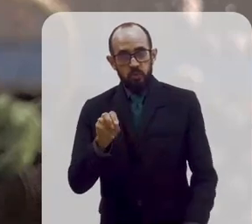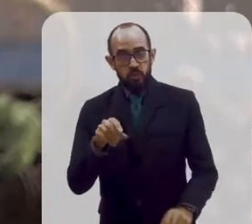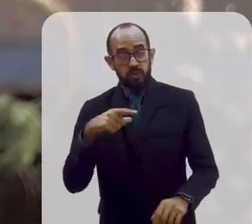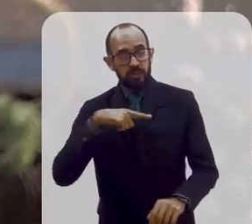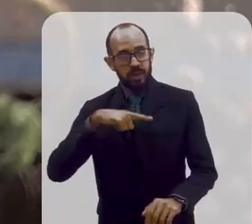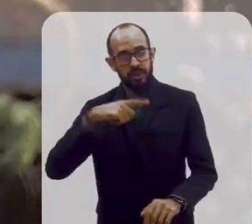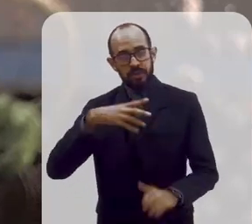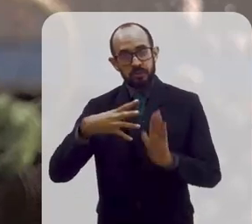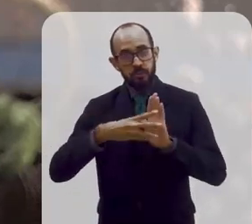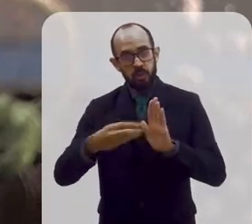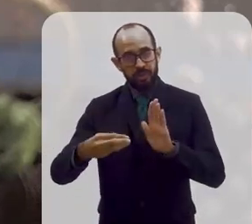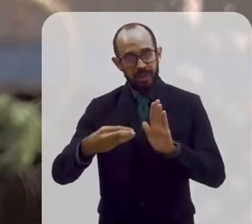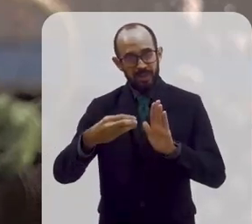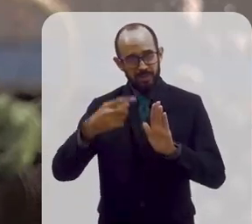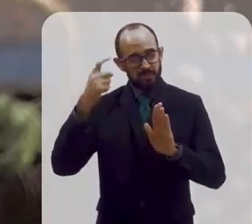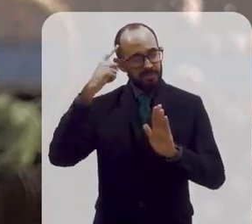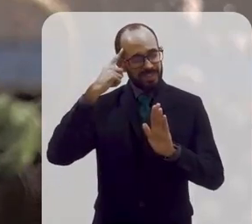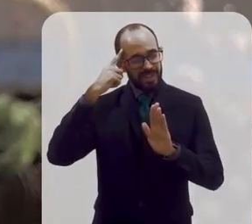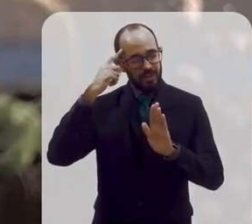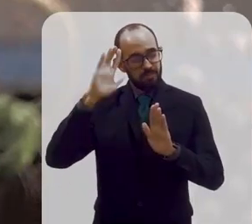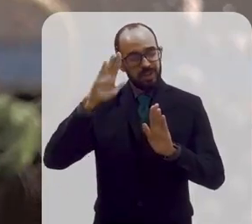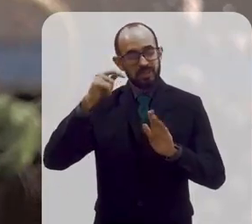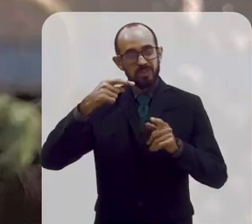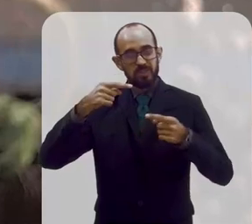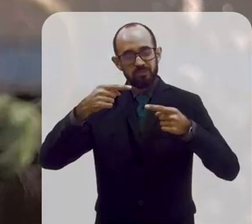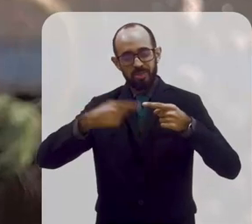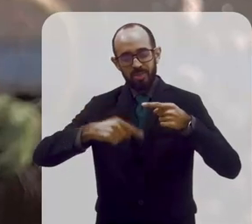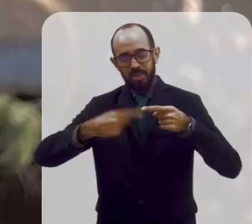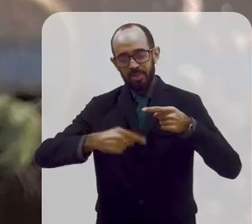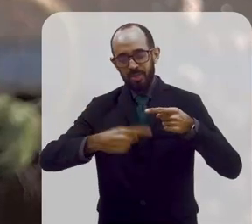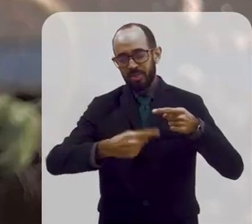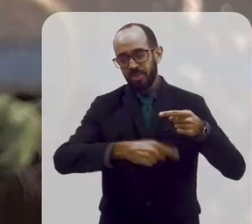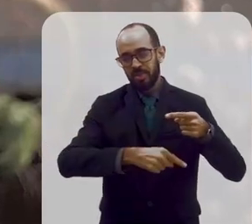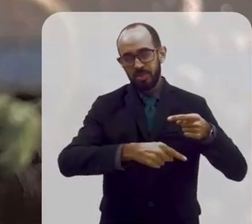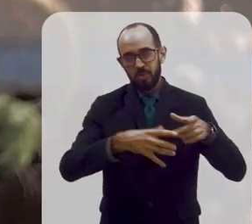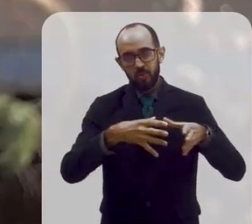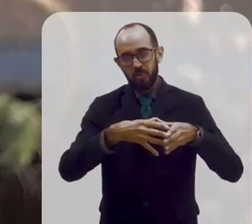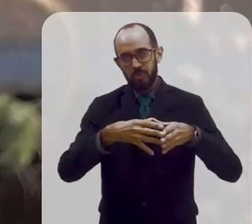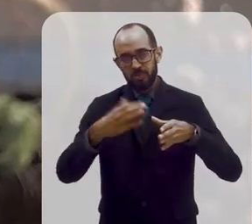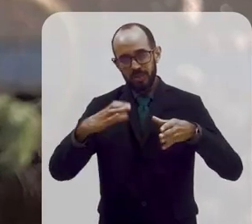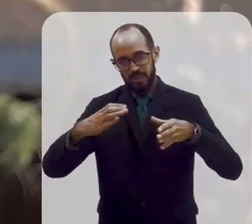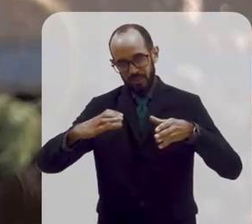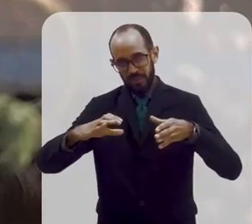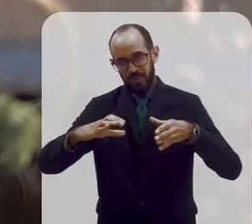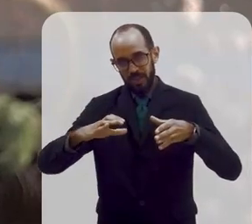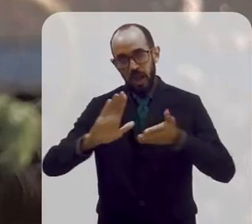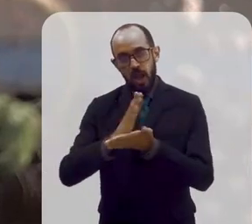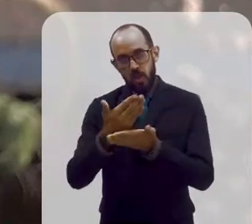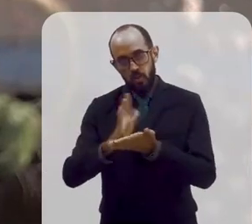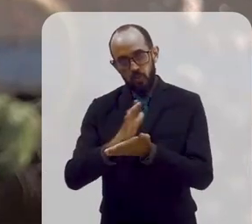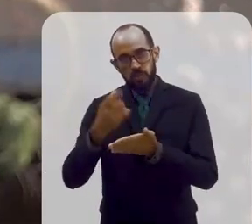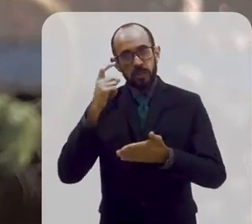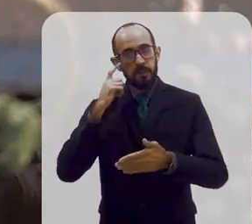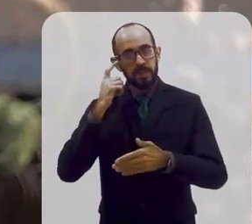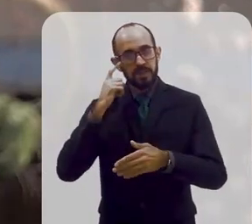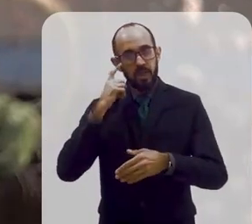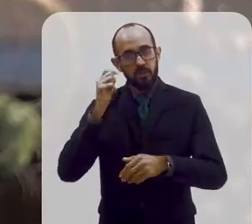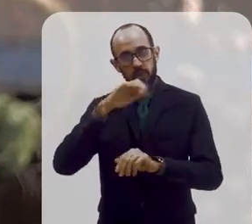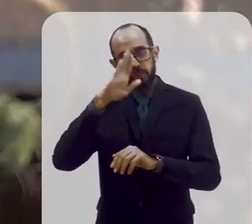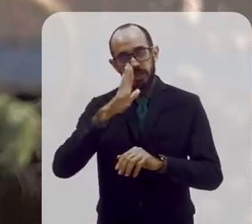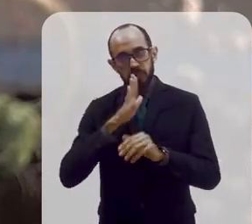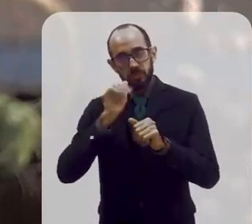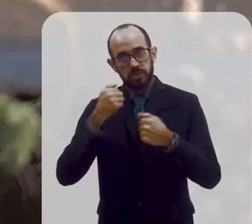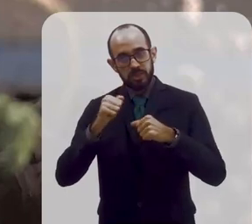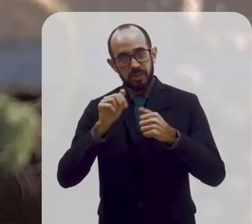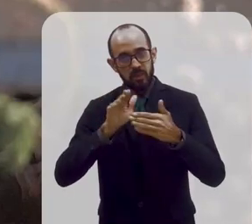Só que havia uma diferença de opinião no grupo de cientistas que trabalhavam aqui. Alguns achavam que o país